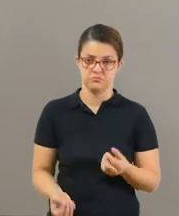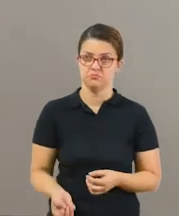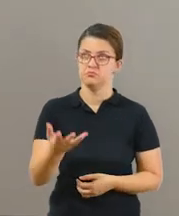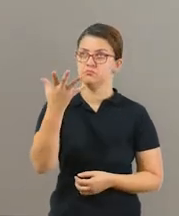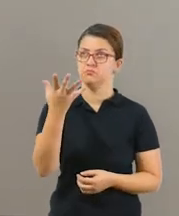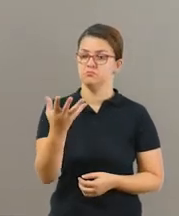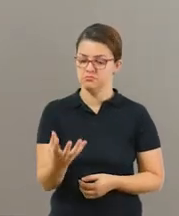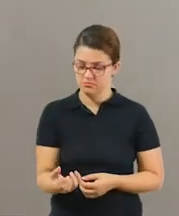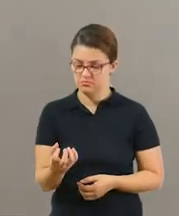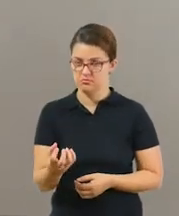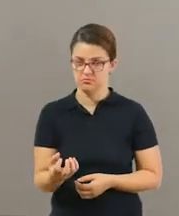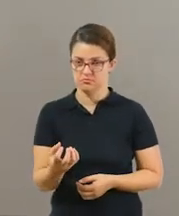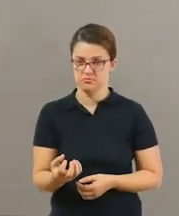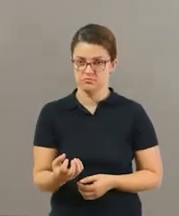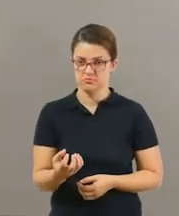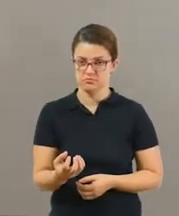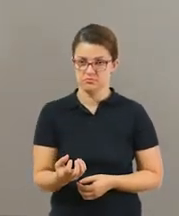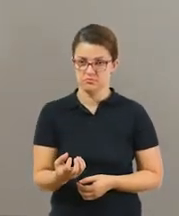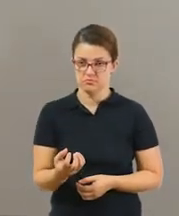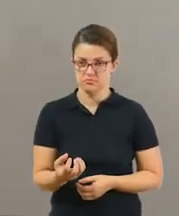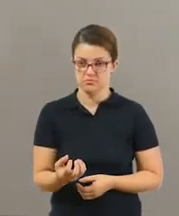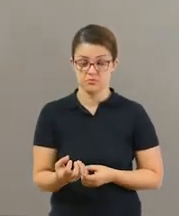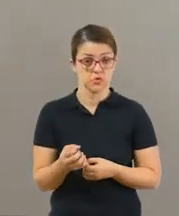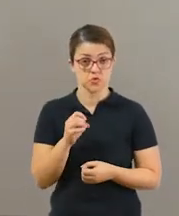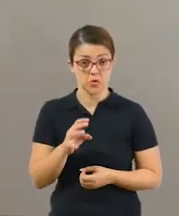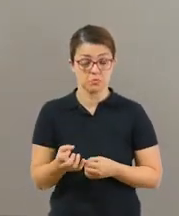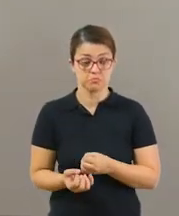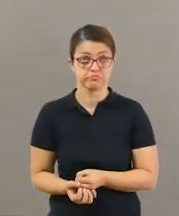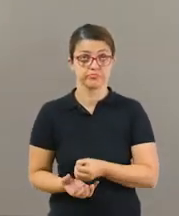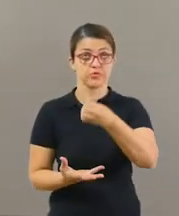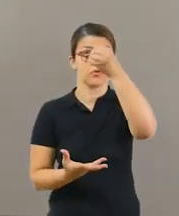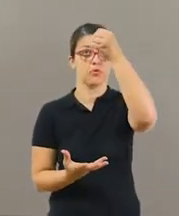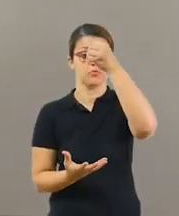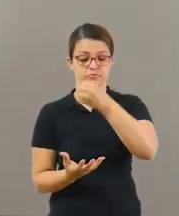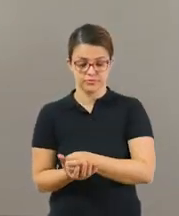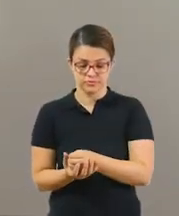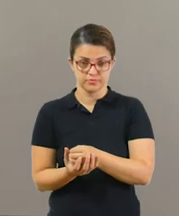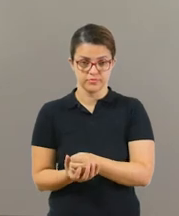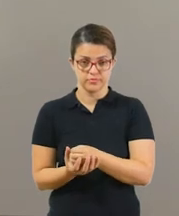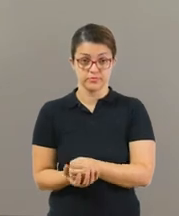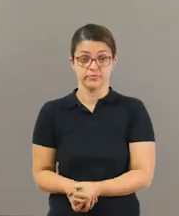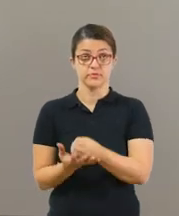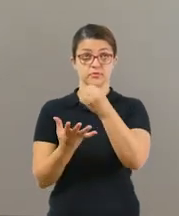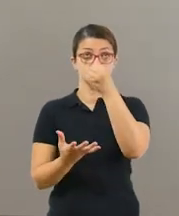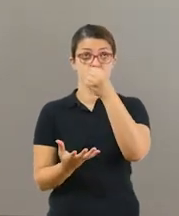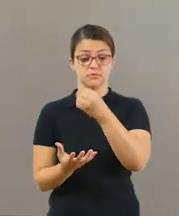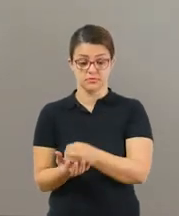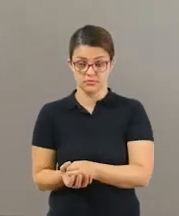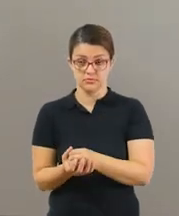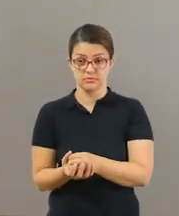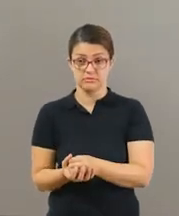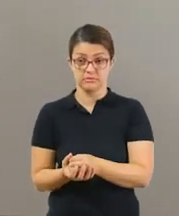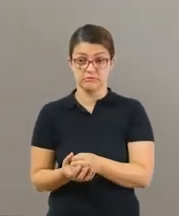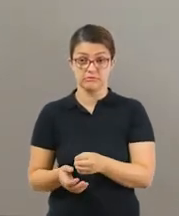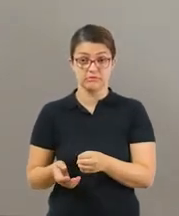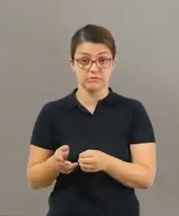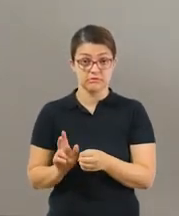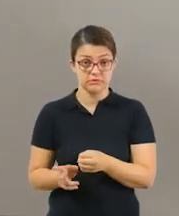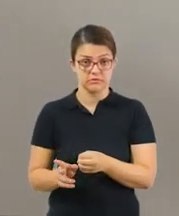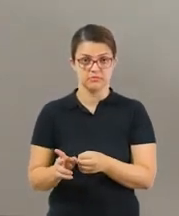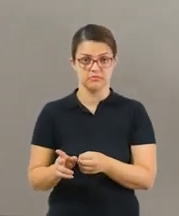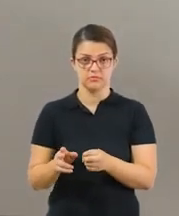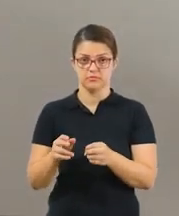dominante, você vai jogá-la para cima e pegar com a mesma mão. Só isso, tá? Qual é a ideia? Que ele consiga sempre